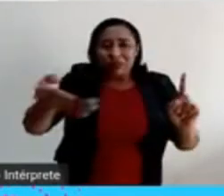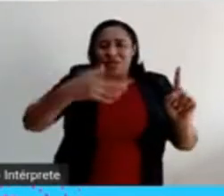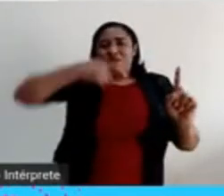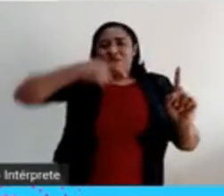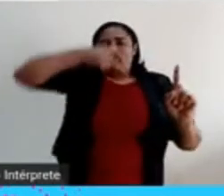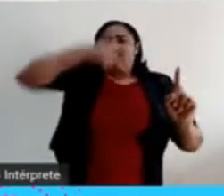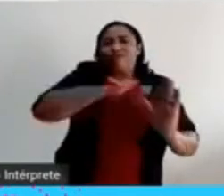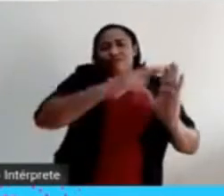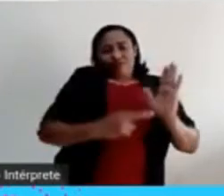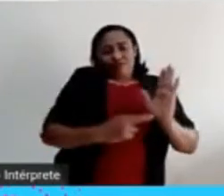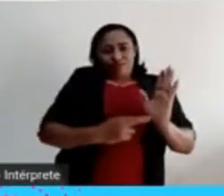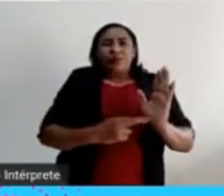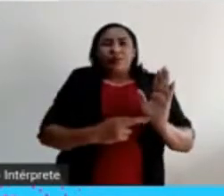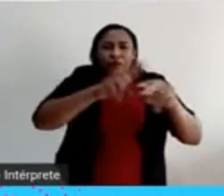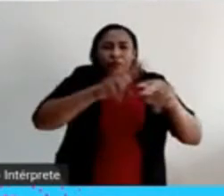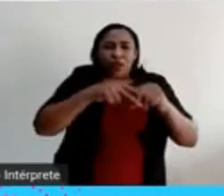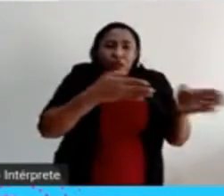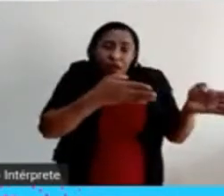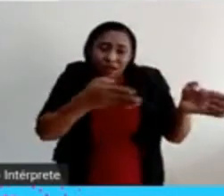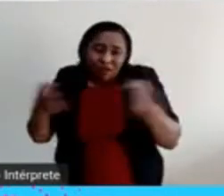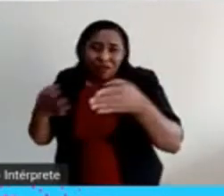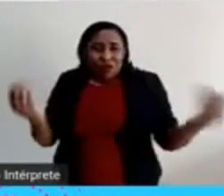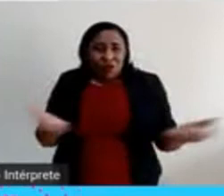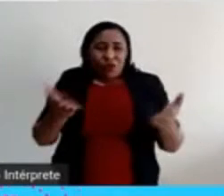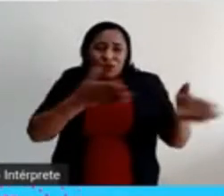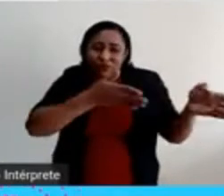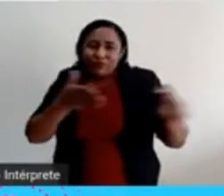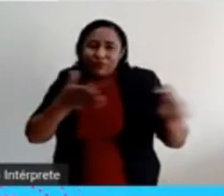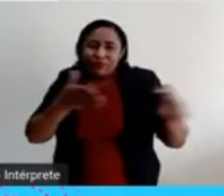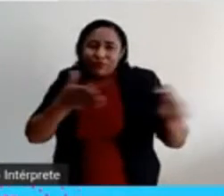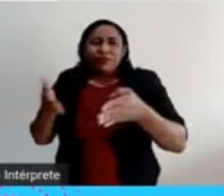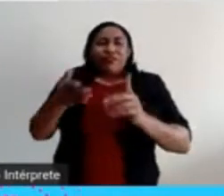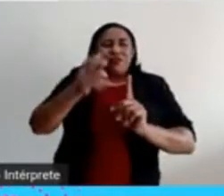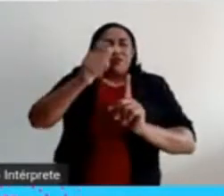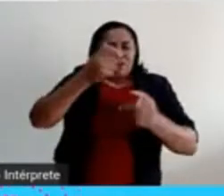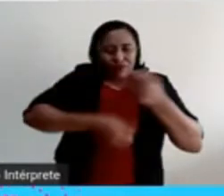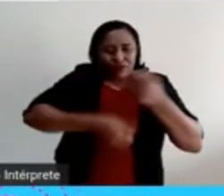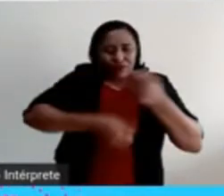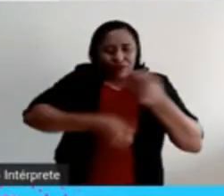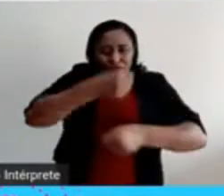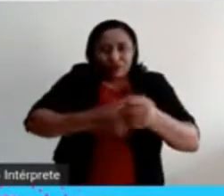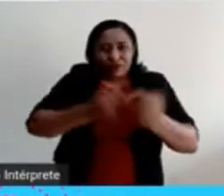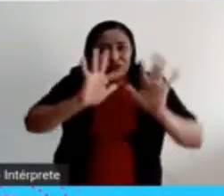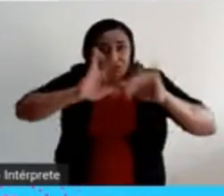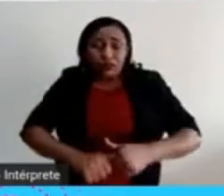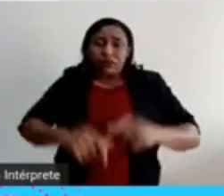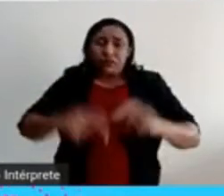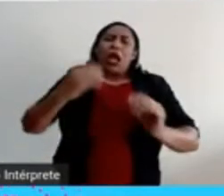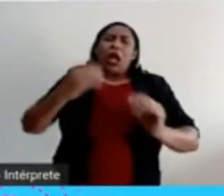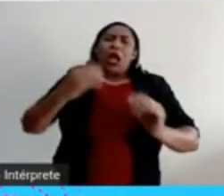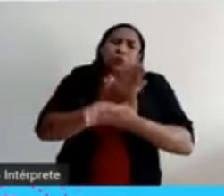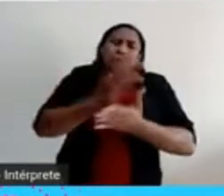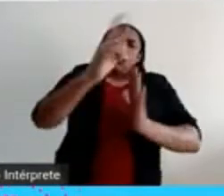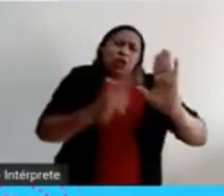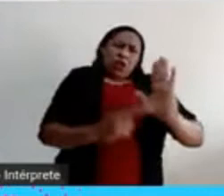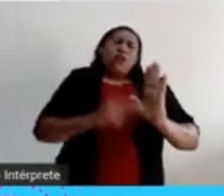esse período de final de ano, nós vamos adotar determinadas medidas, será publicado um decreto